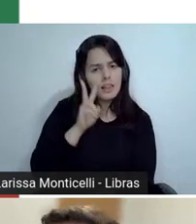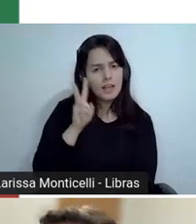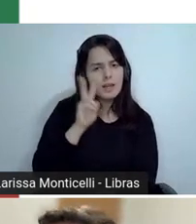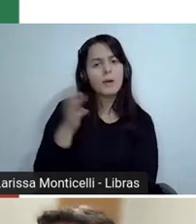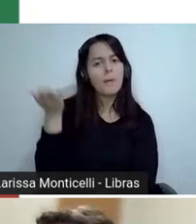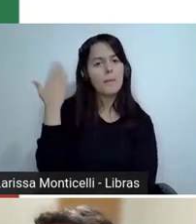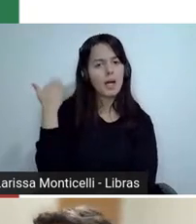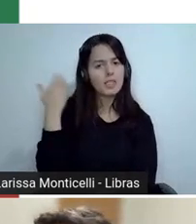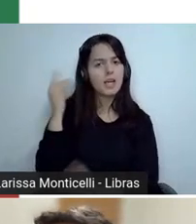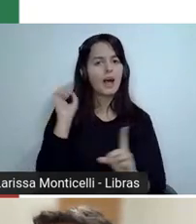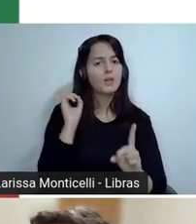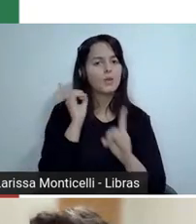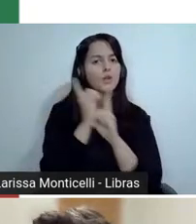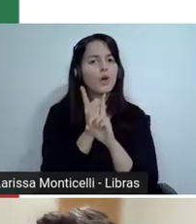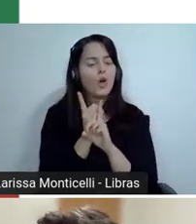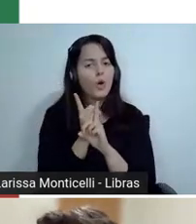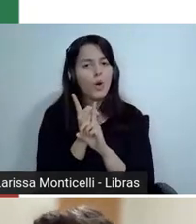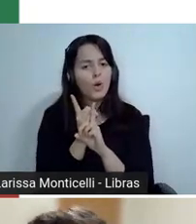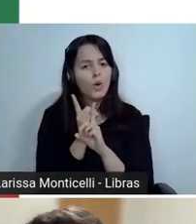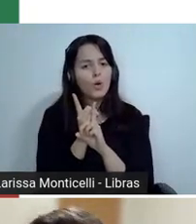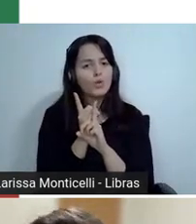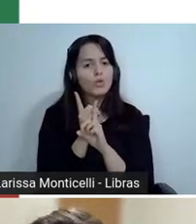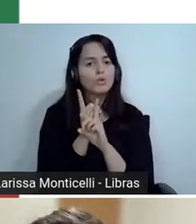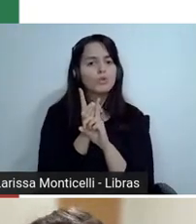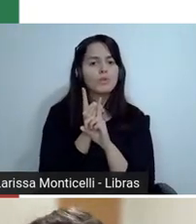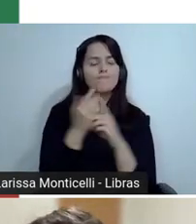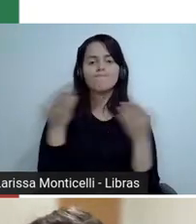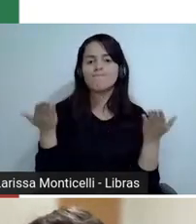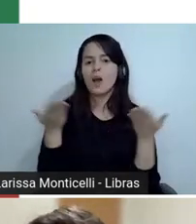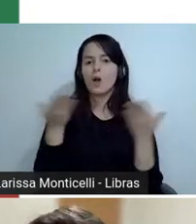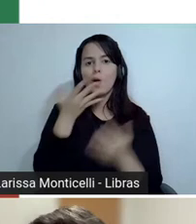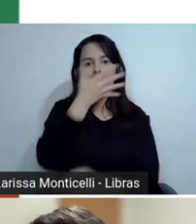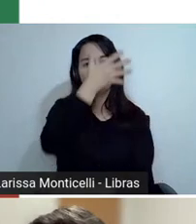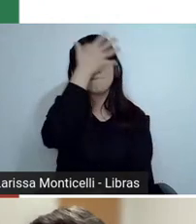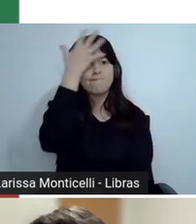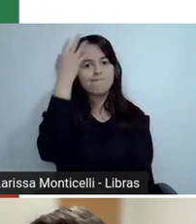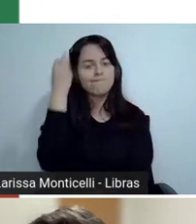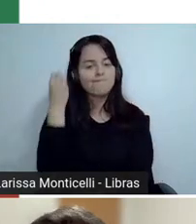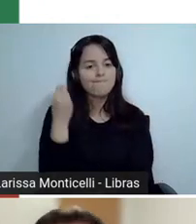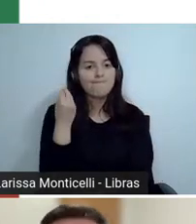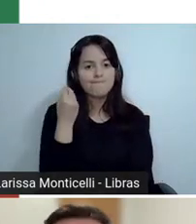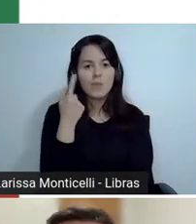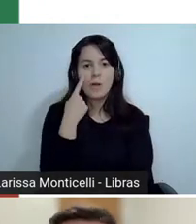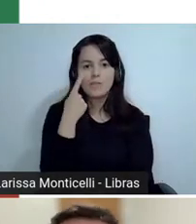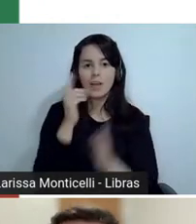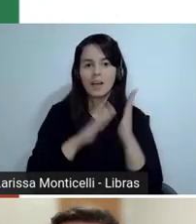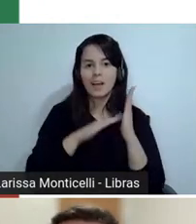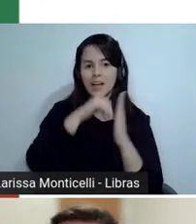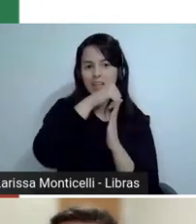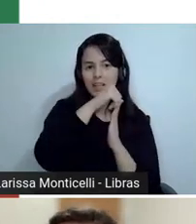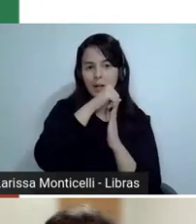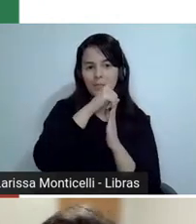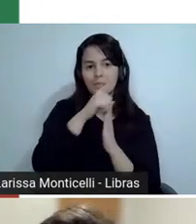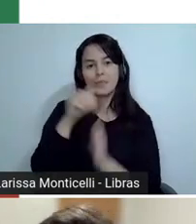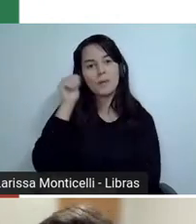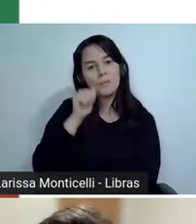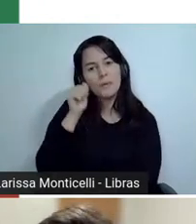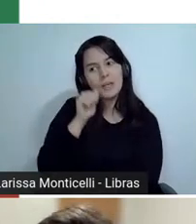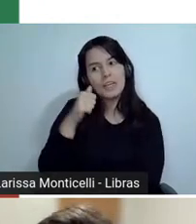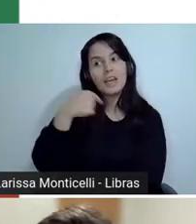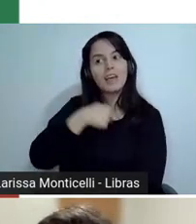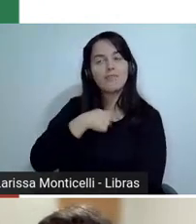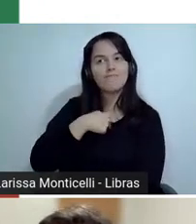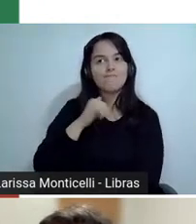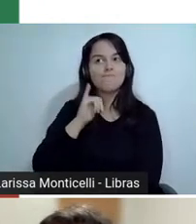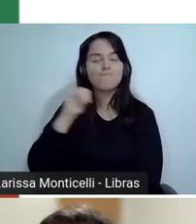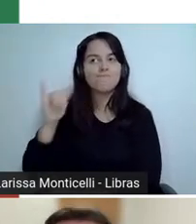encontro, que foi... Agora me deu um branco, deixa eu olhar aqui no calendário. Eu ia arriscar uma data, mas eu prefiro